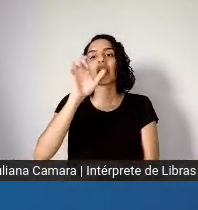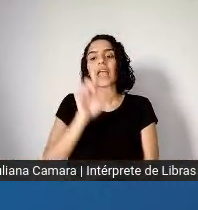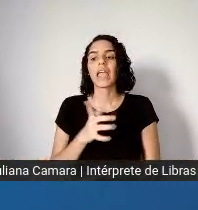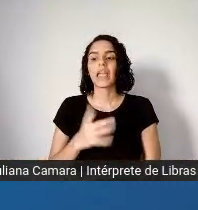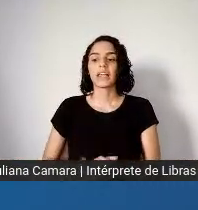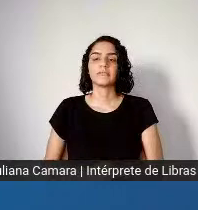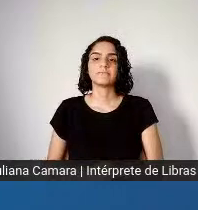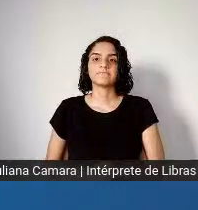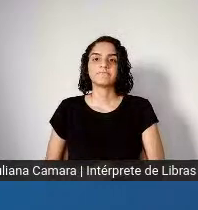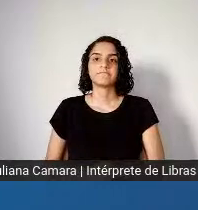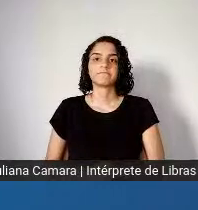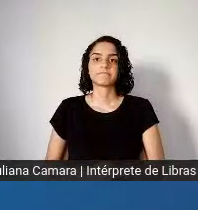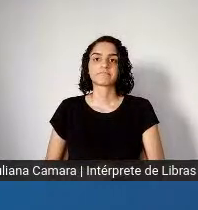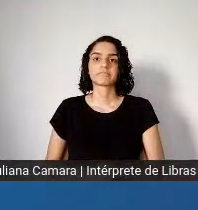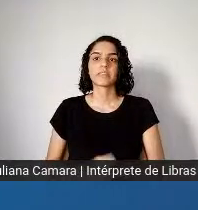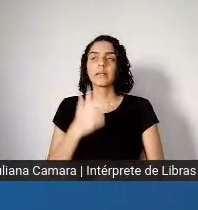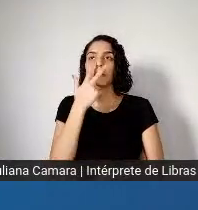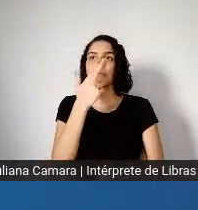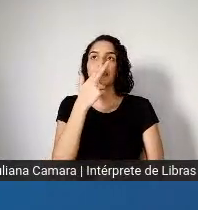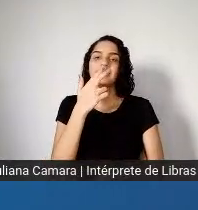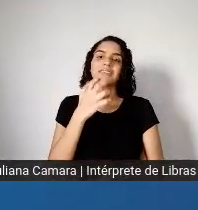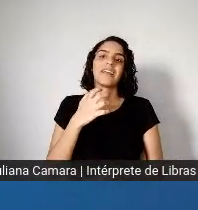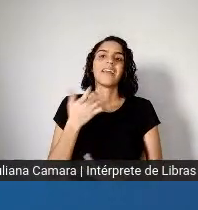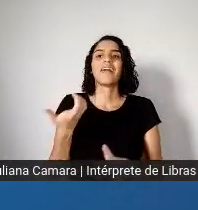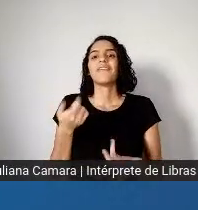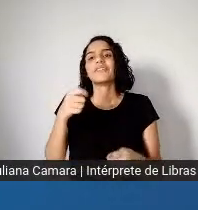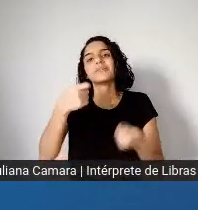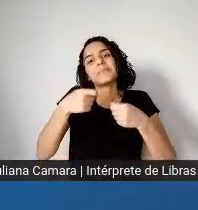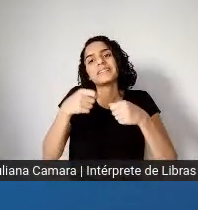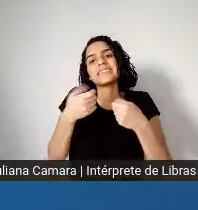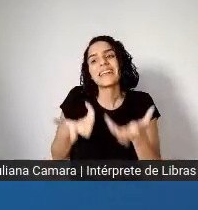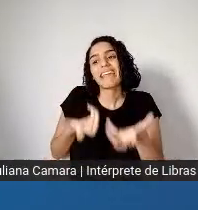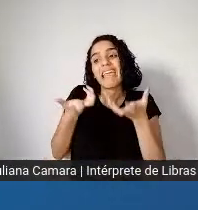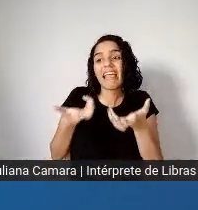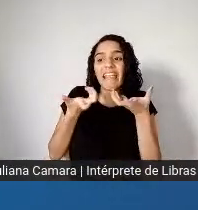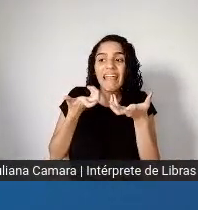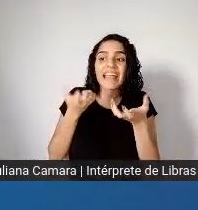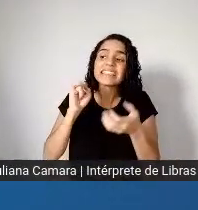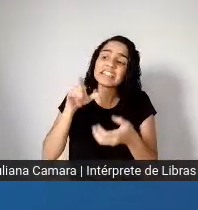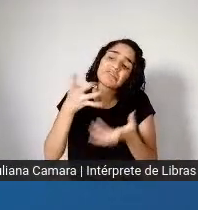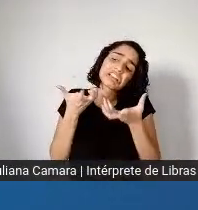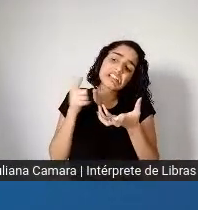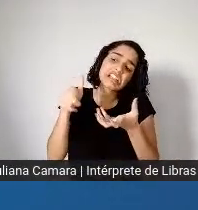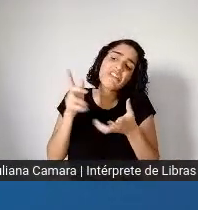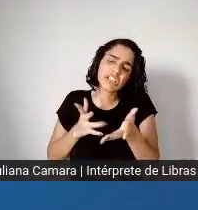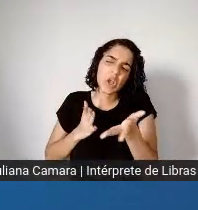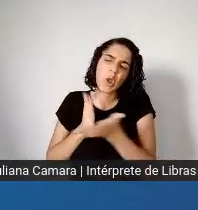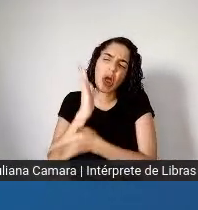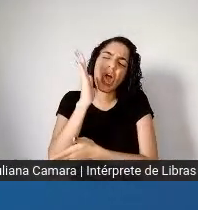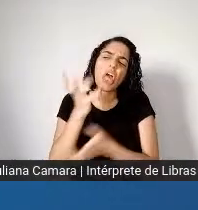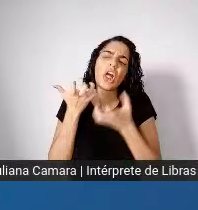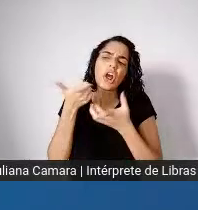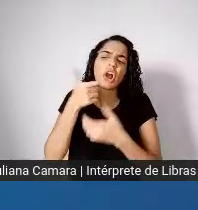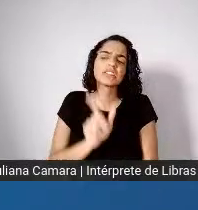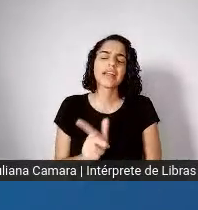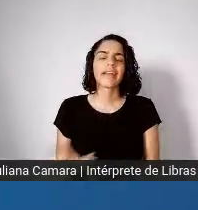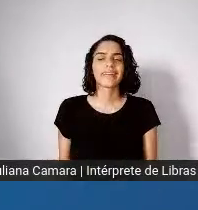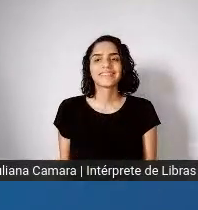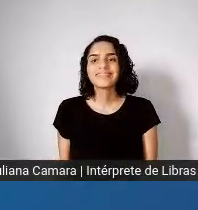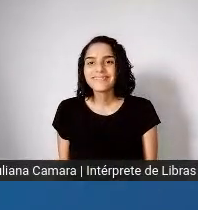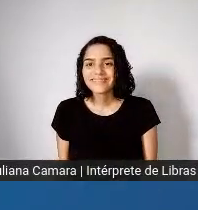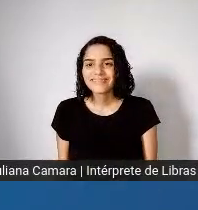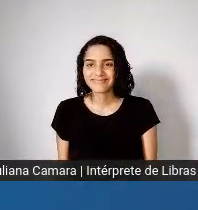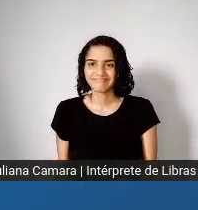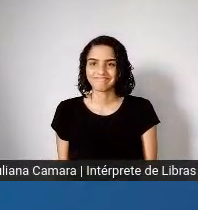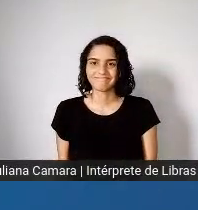empreendedorismo, ou seja, basta querer para conseguir, das políticas de focalização, de mitigação, pouquíssima